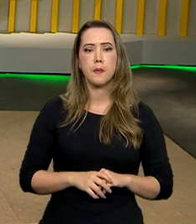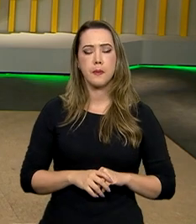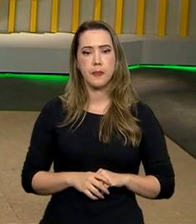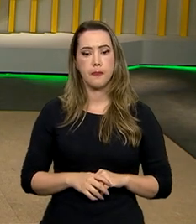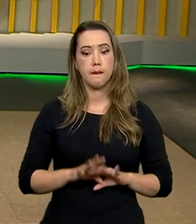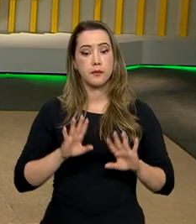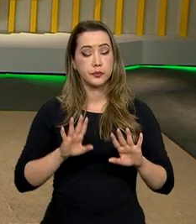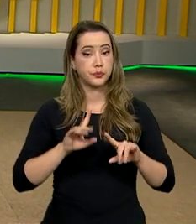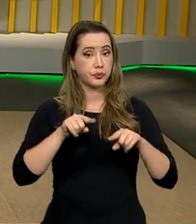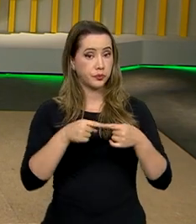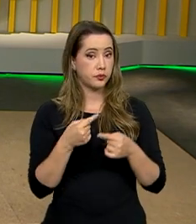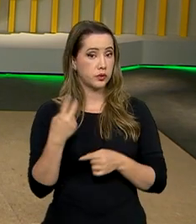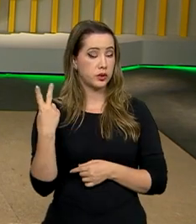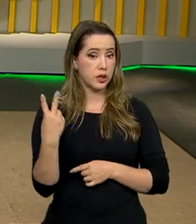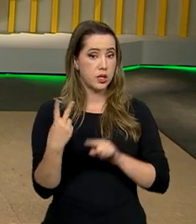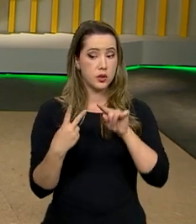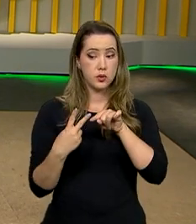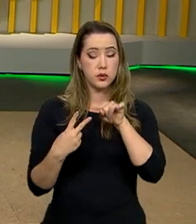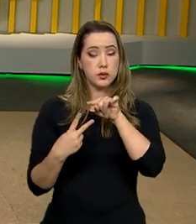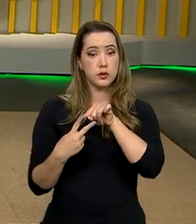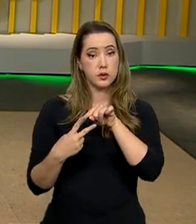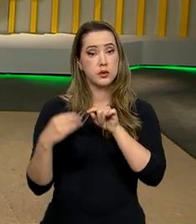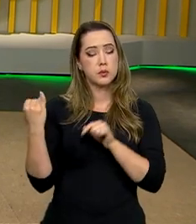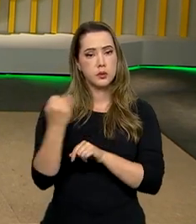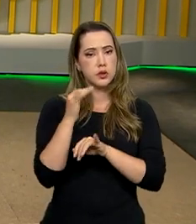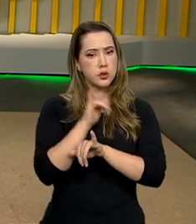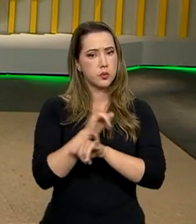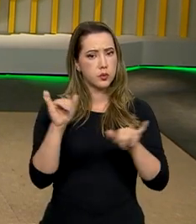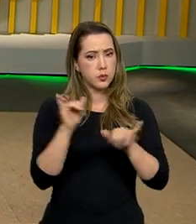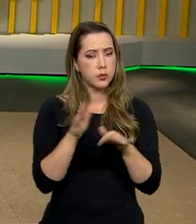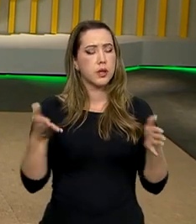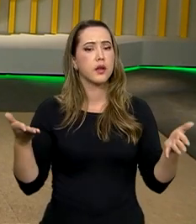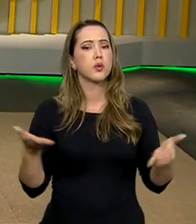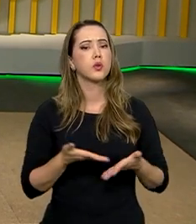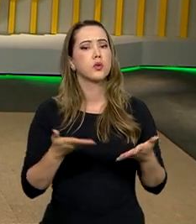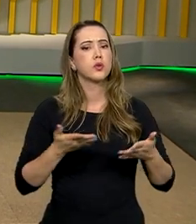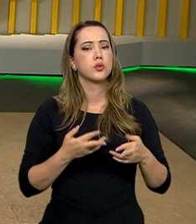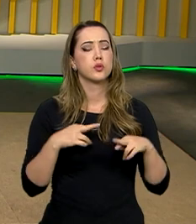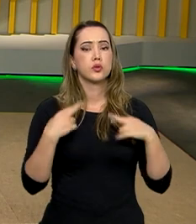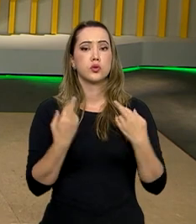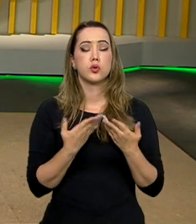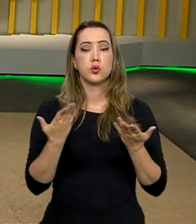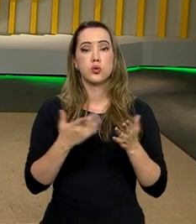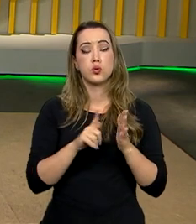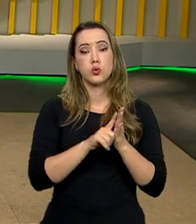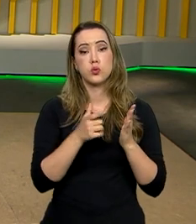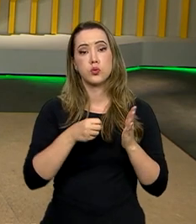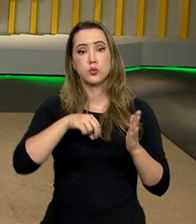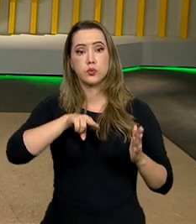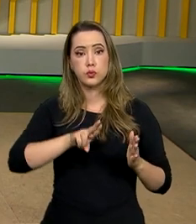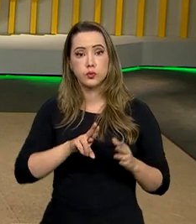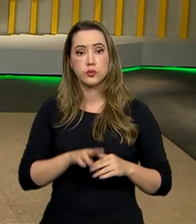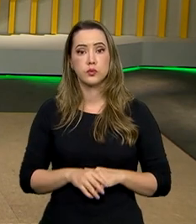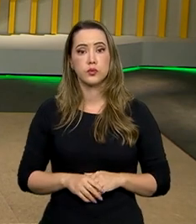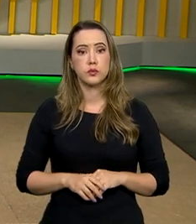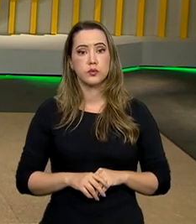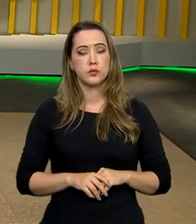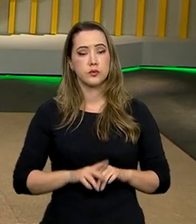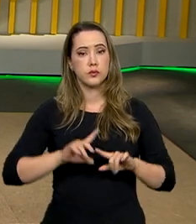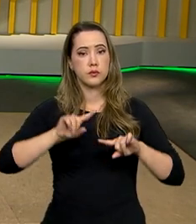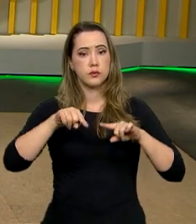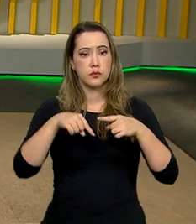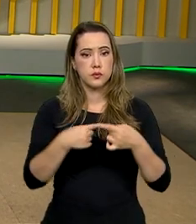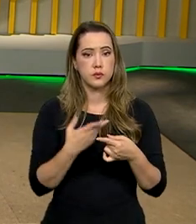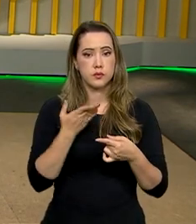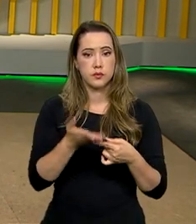Olha só, e essas duas medidas foram publicadas hoje numa edição extra do Diário Oficial da União. E depois